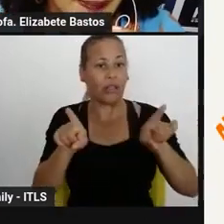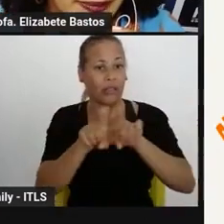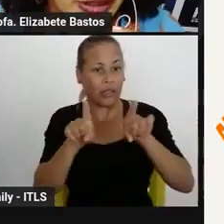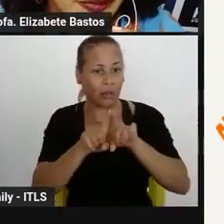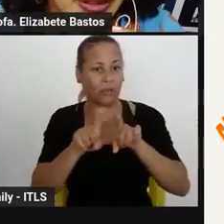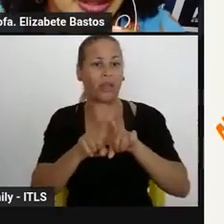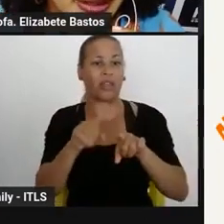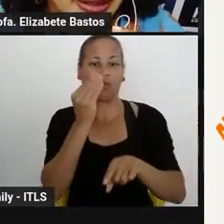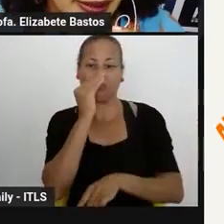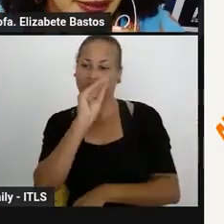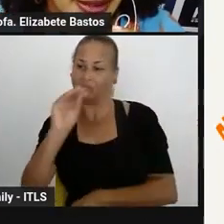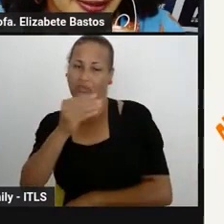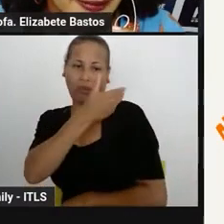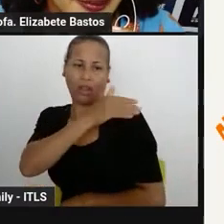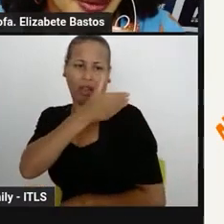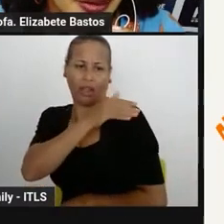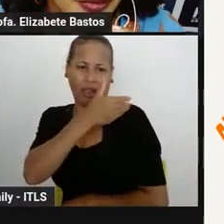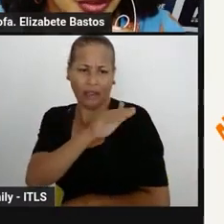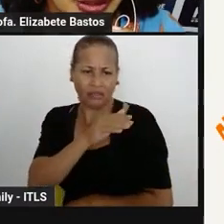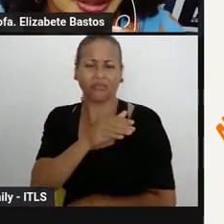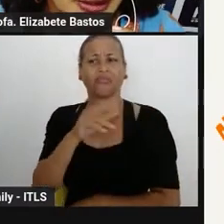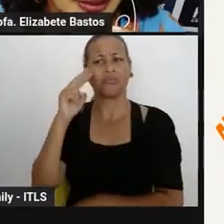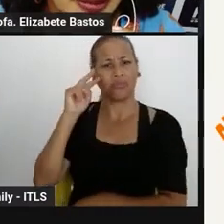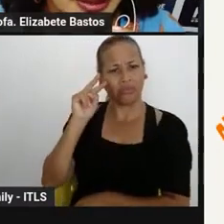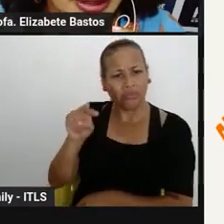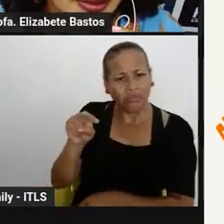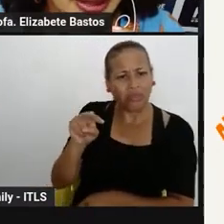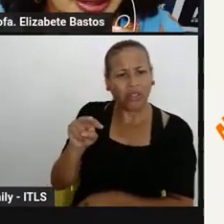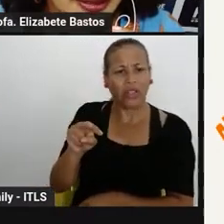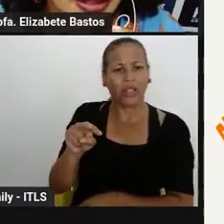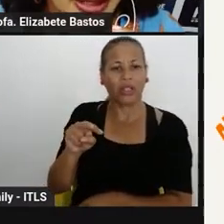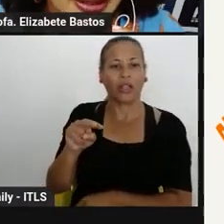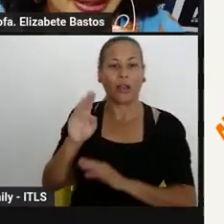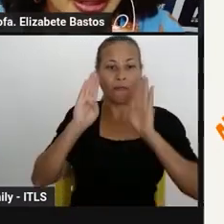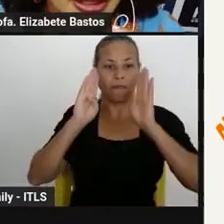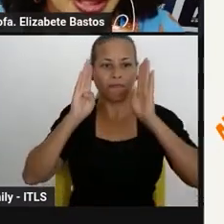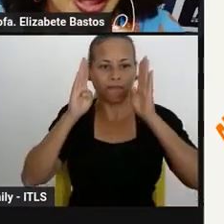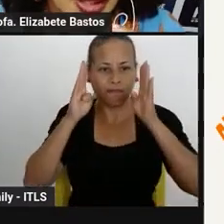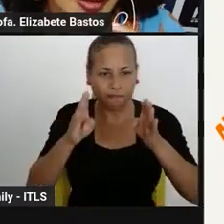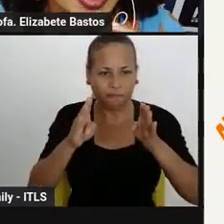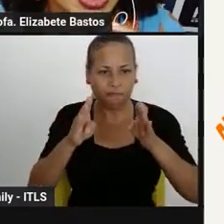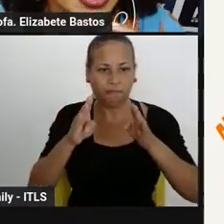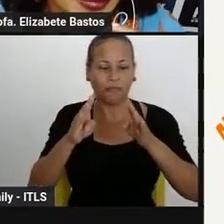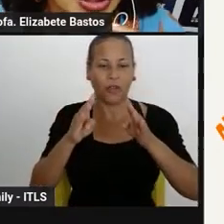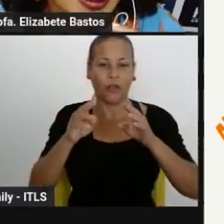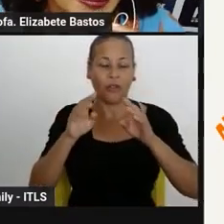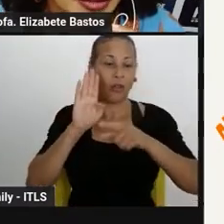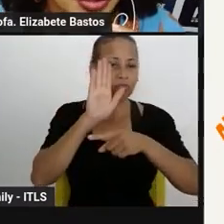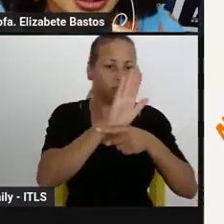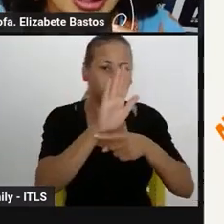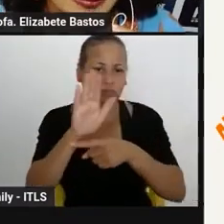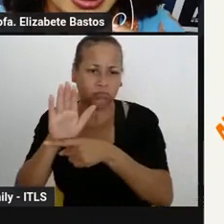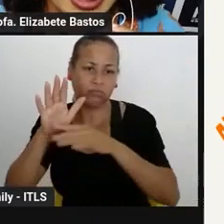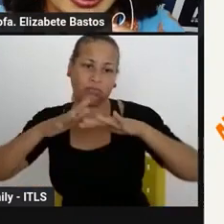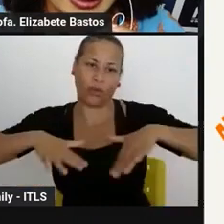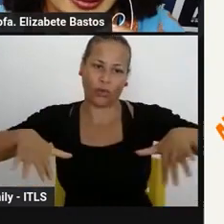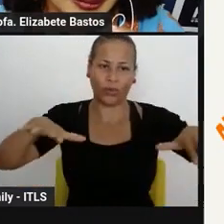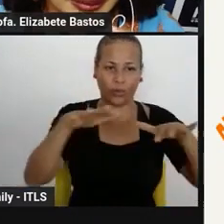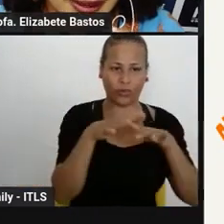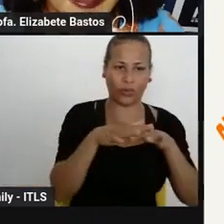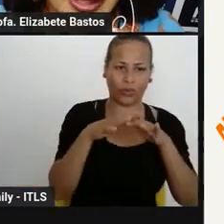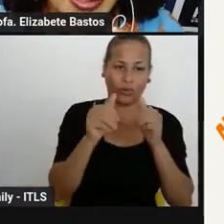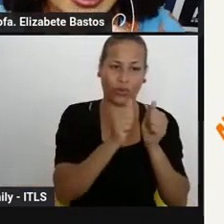na perspectiva desse letramento, do fortalecimento dessa educação antirracista, como tivemos também o fortalecimento da